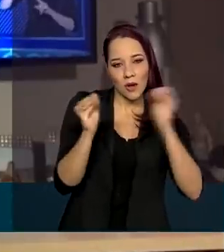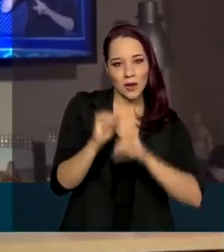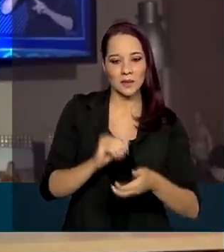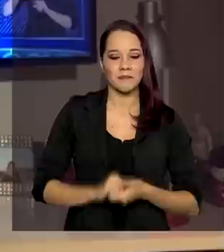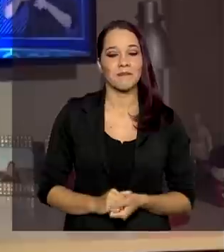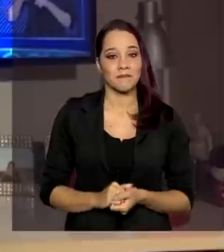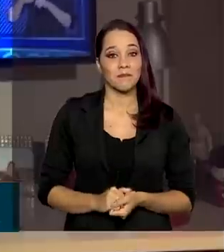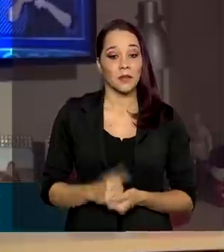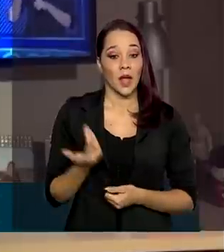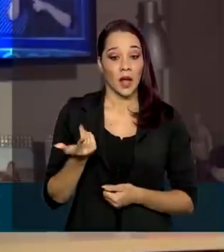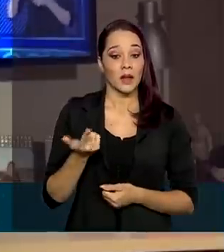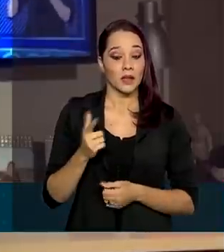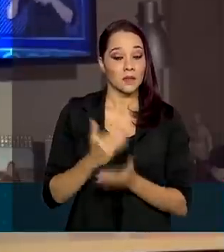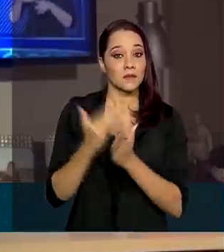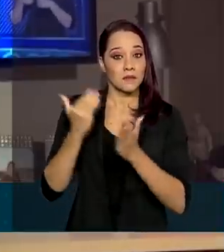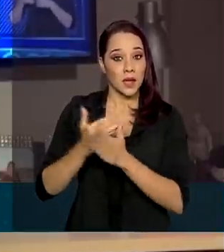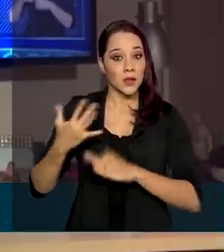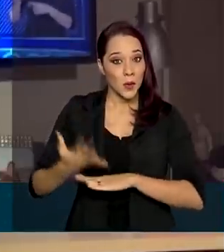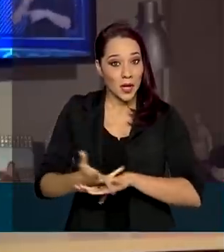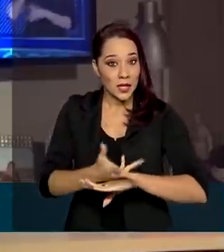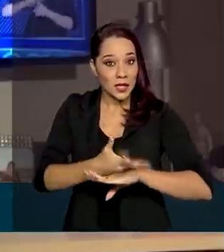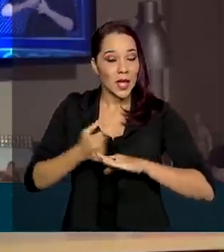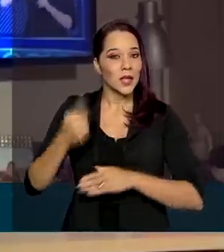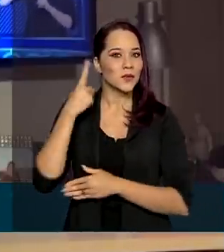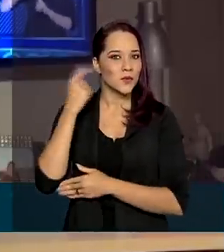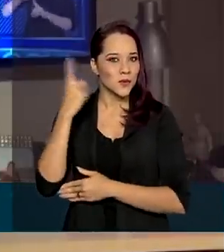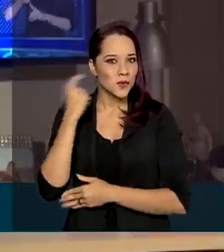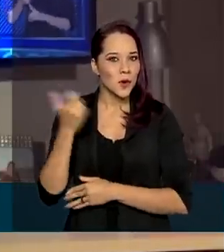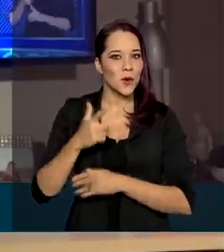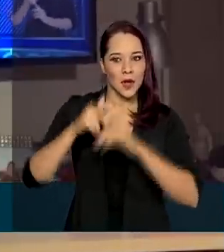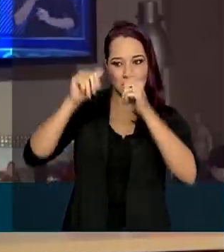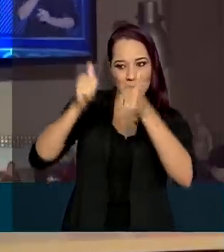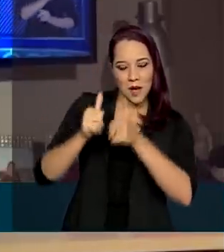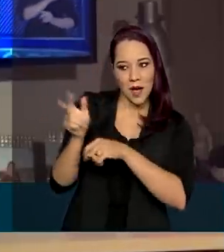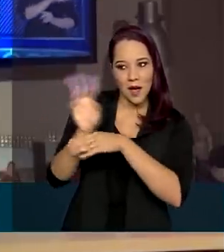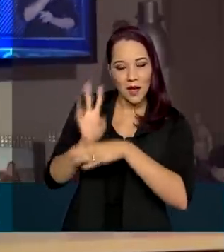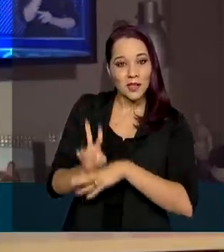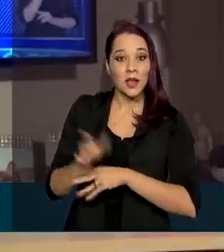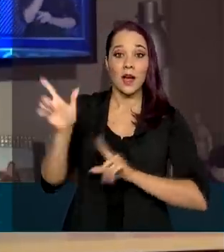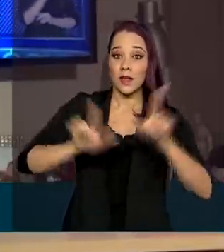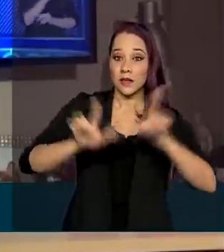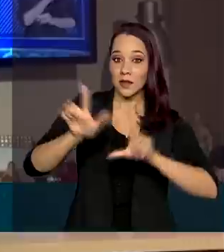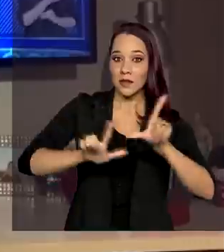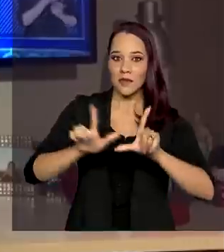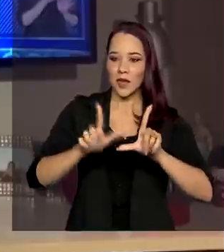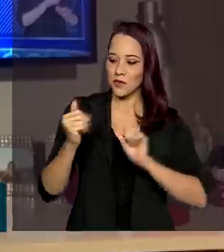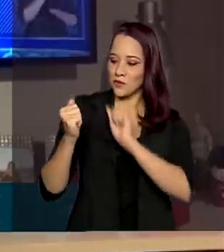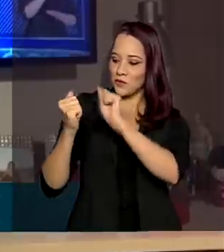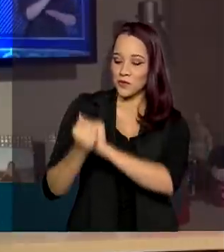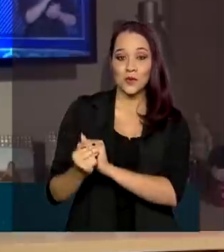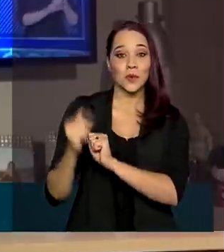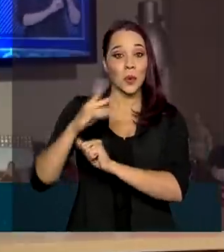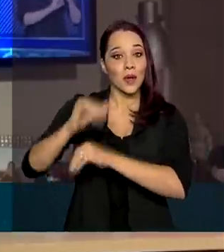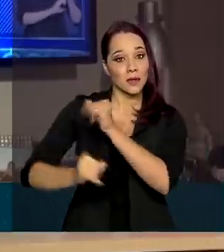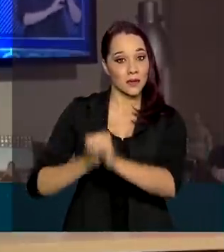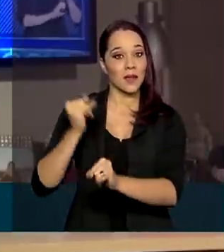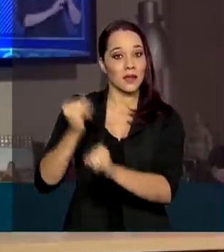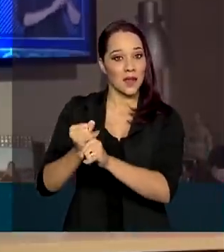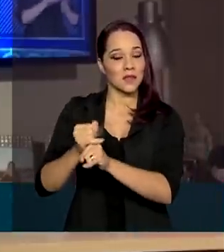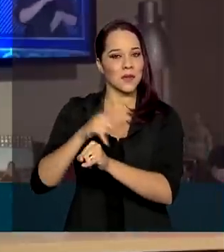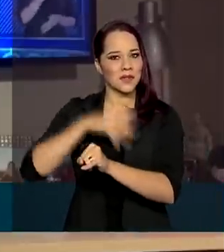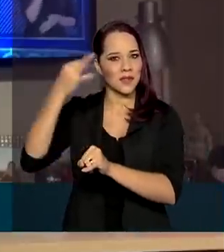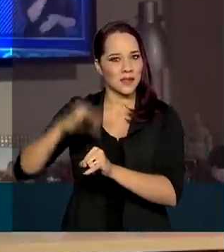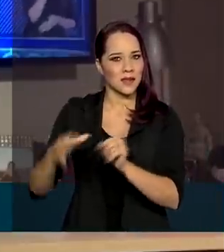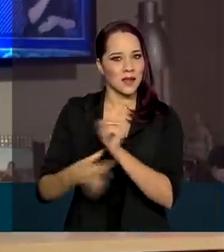de equipamentos com cada vez mais qualidade de som e imagem, a TV tende a andar lado a lado com a internet para